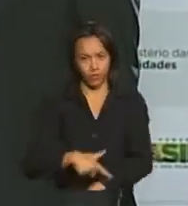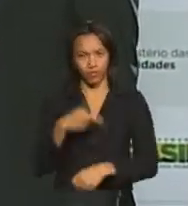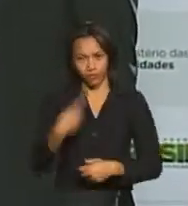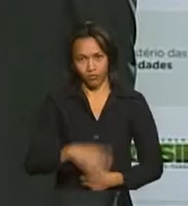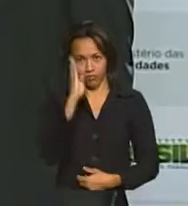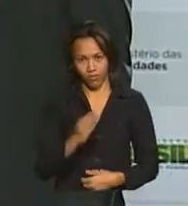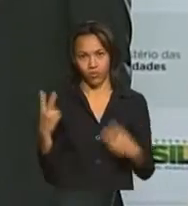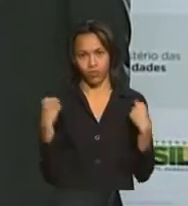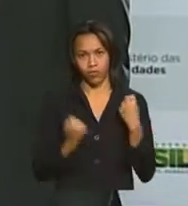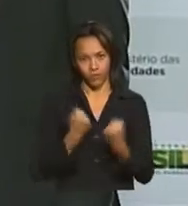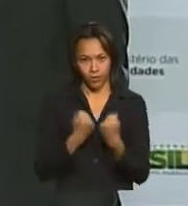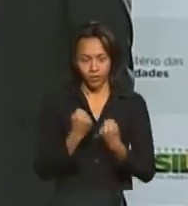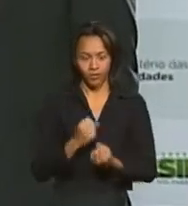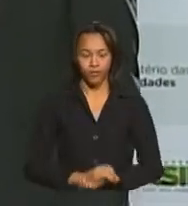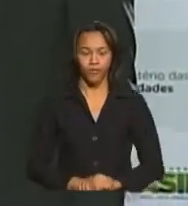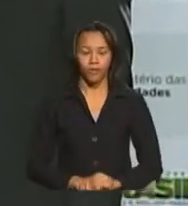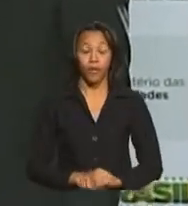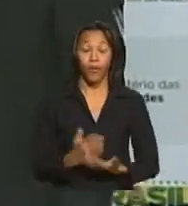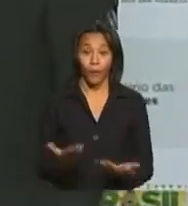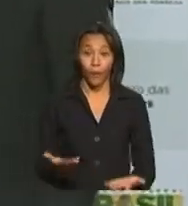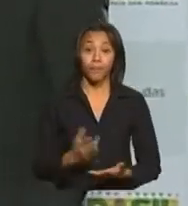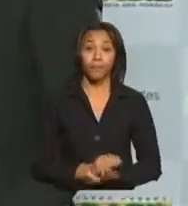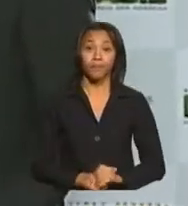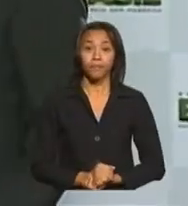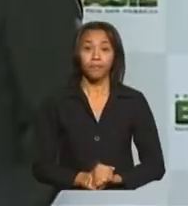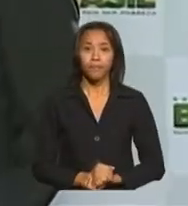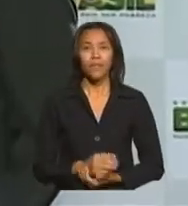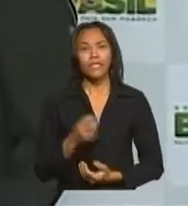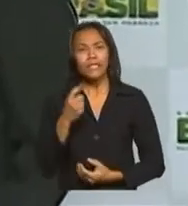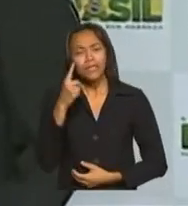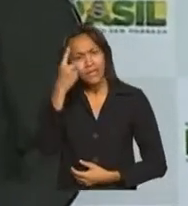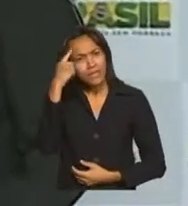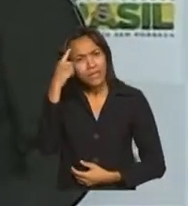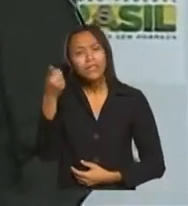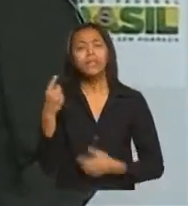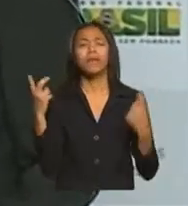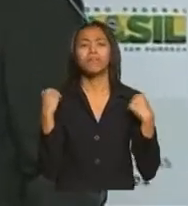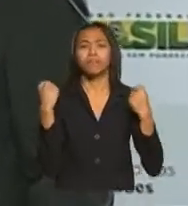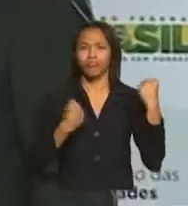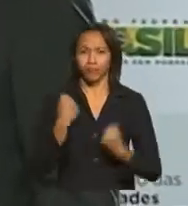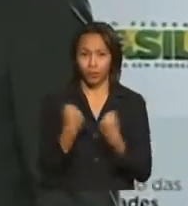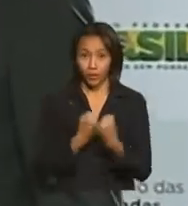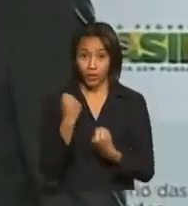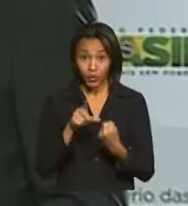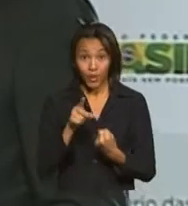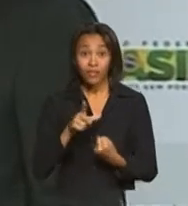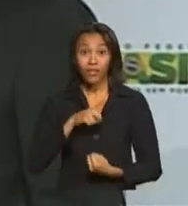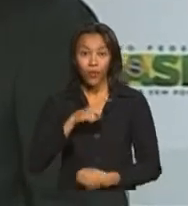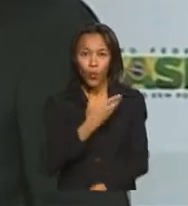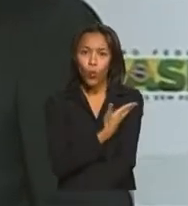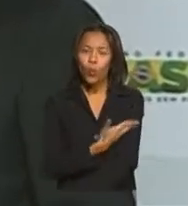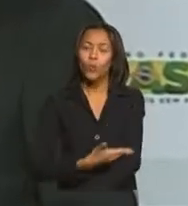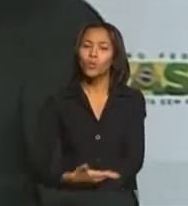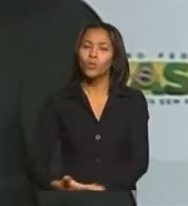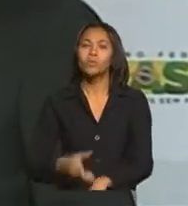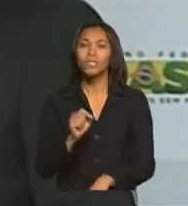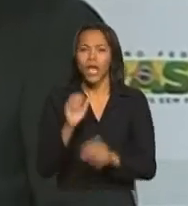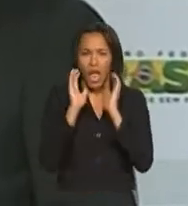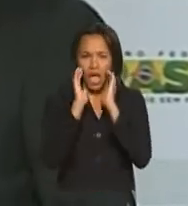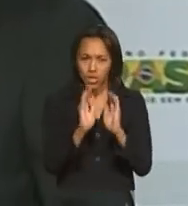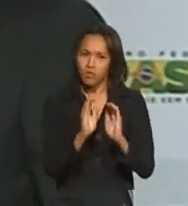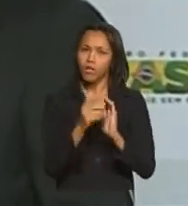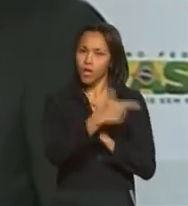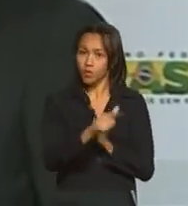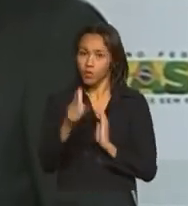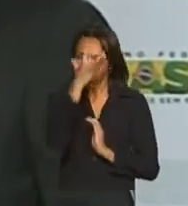brasileiro? Olha, sobretudo, criar no motorista brasileiro o hábito de respeitar o seu